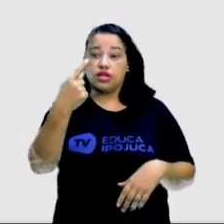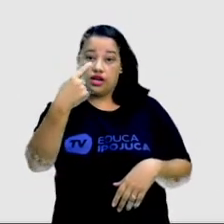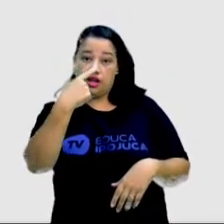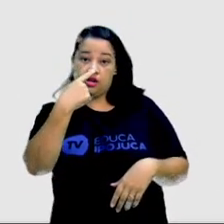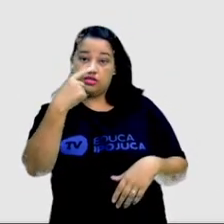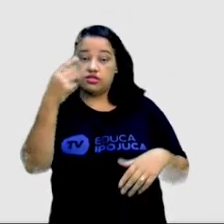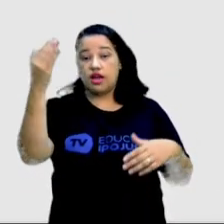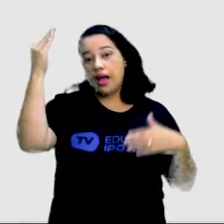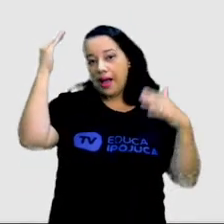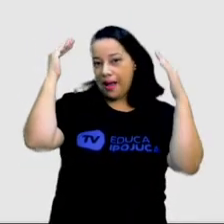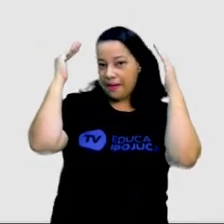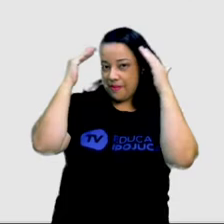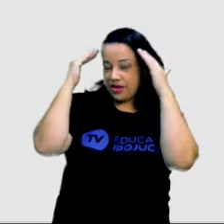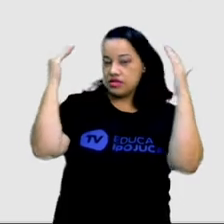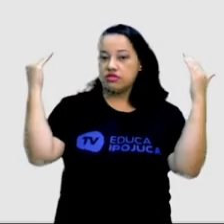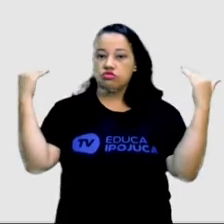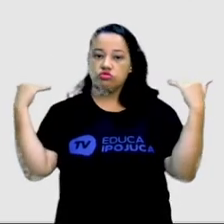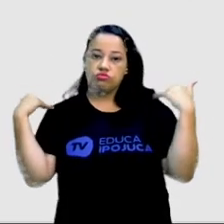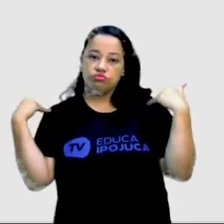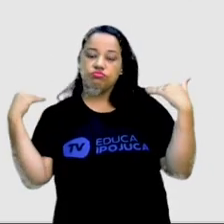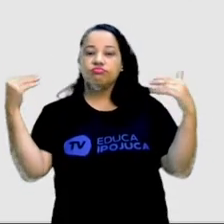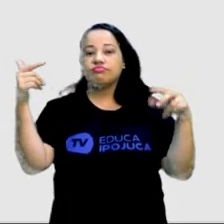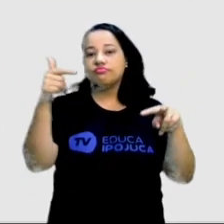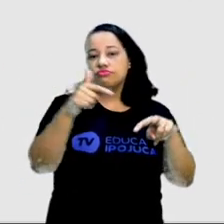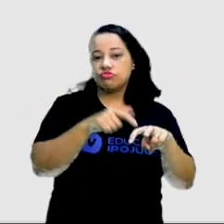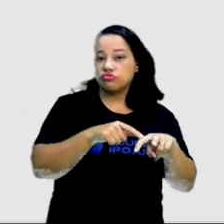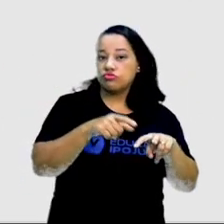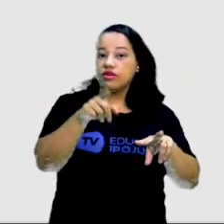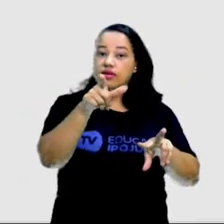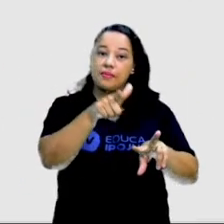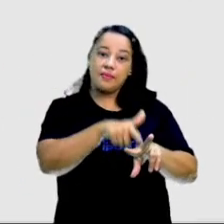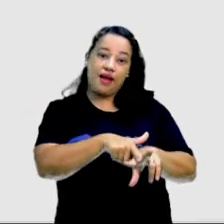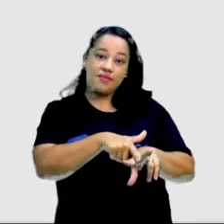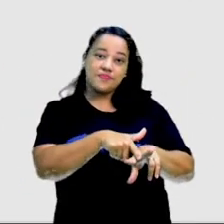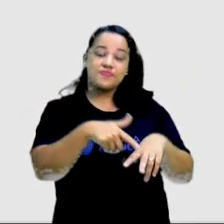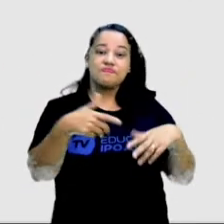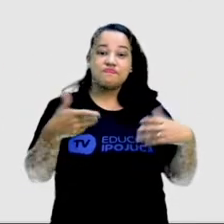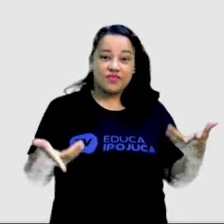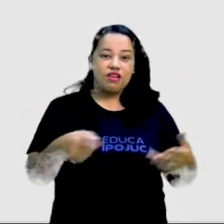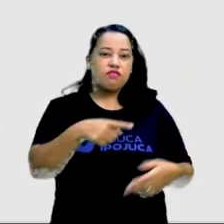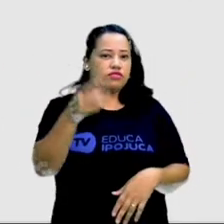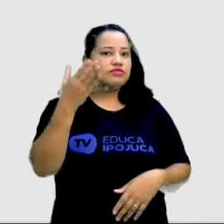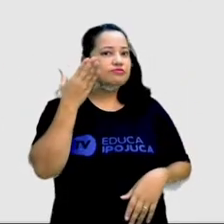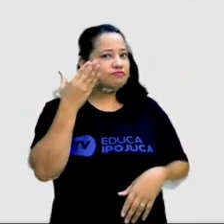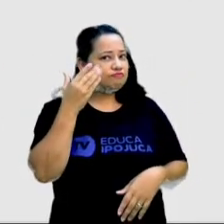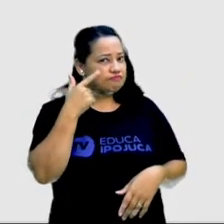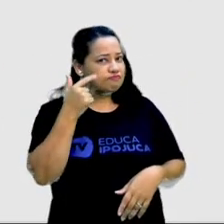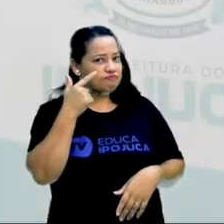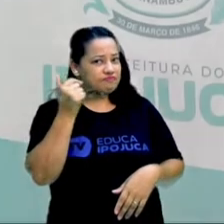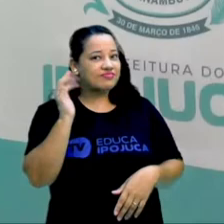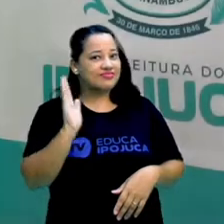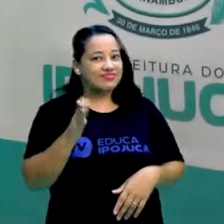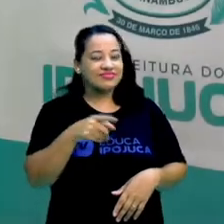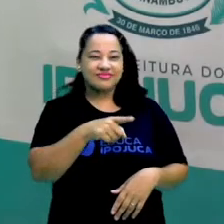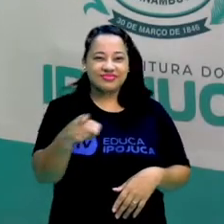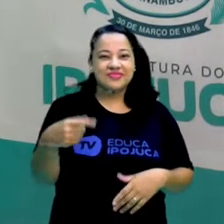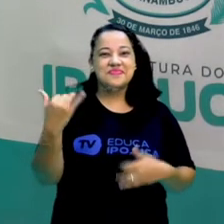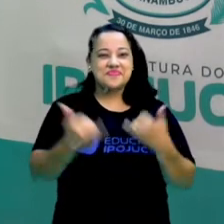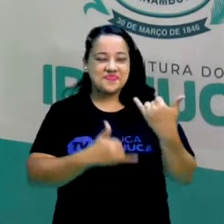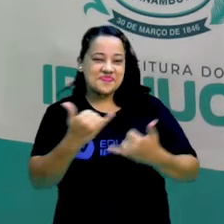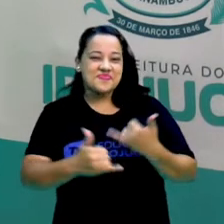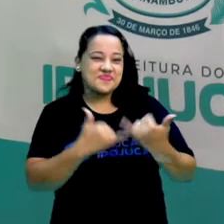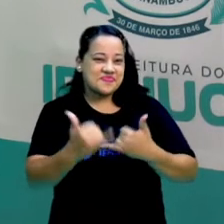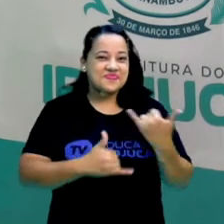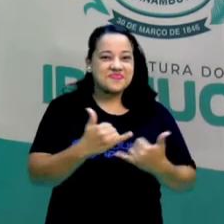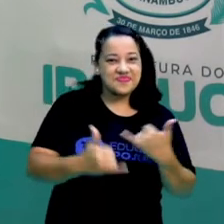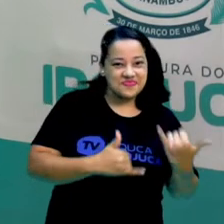Cabeça, ombro, joelho e pé. Vocês já viram essa música, crianças? Já brincaram bastante com